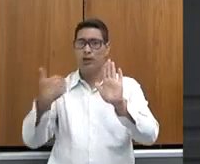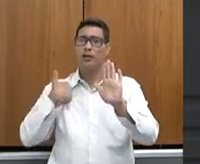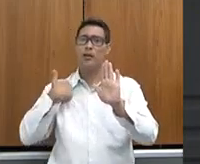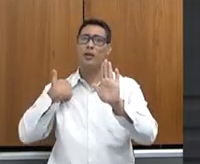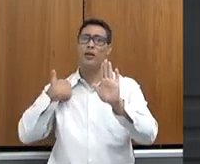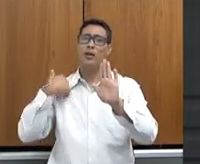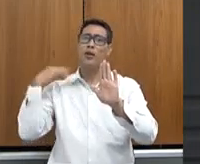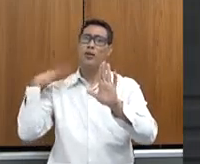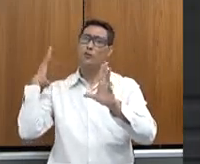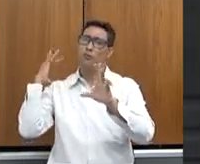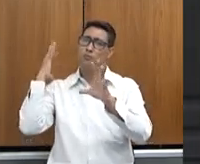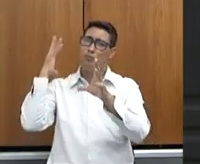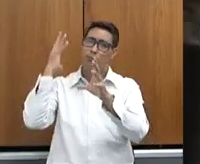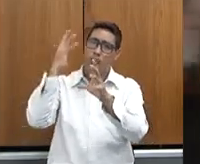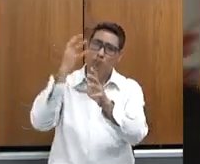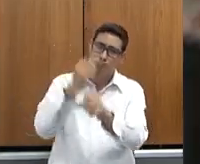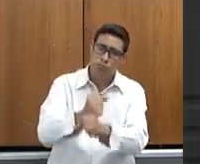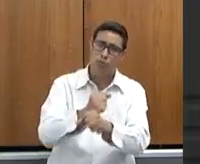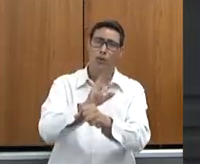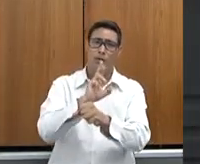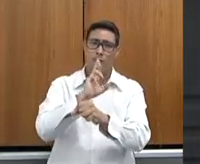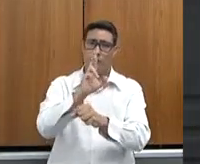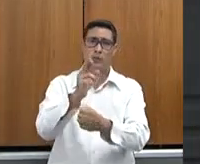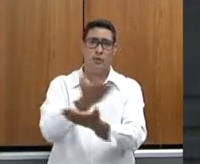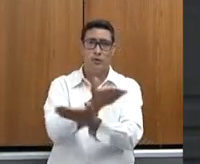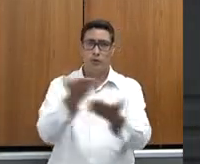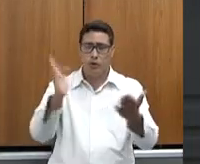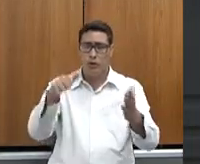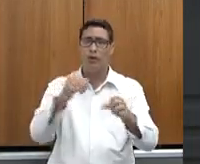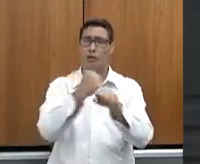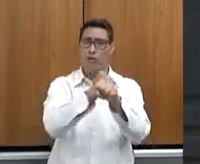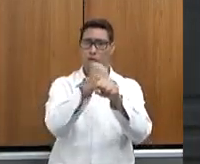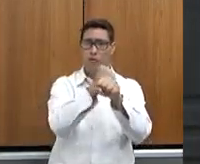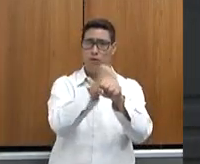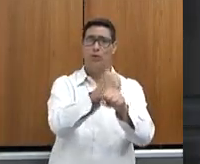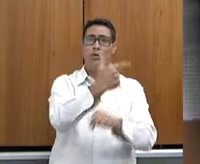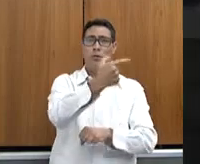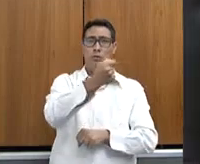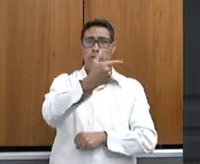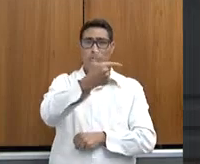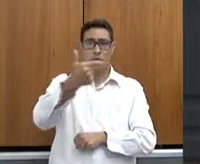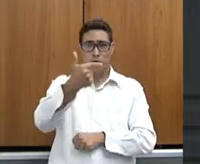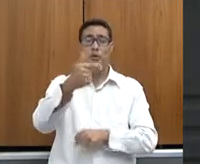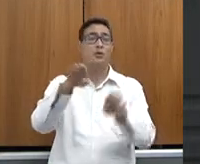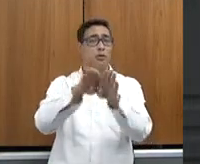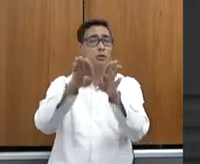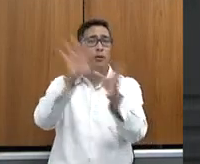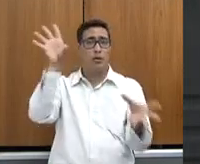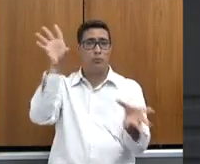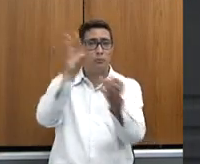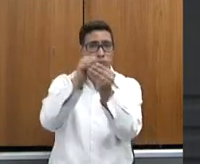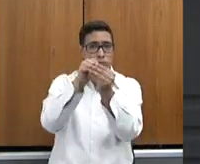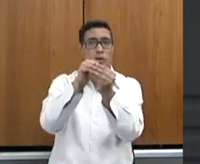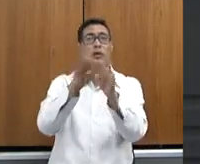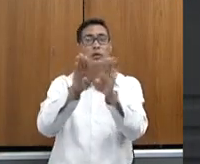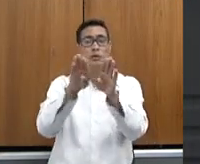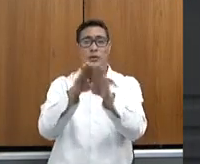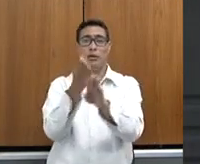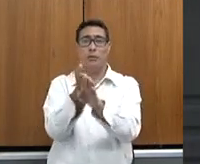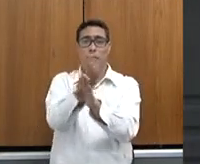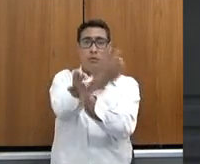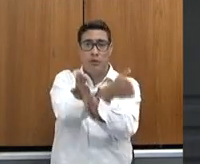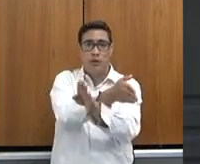dessa gestão nossa, do ano de 2022, um resumo também da gestão 19